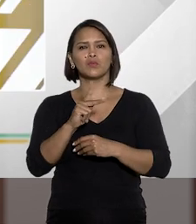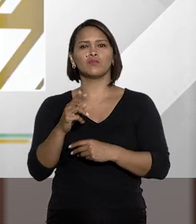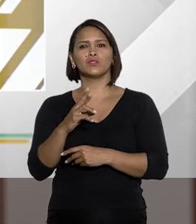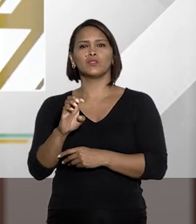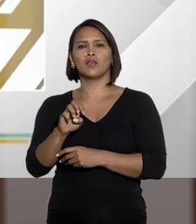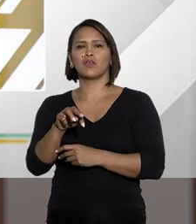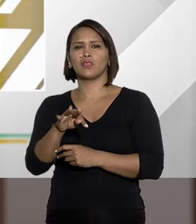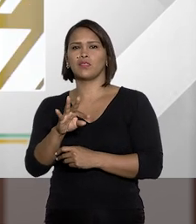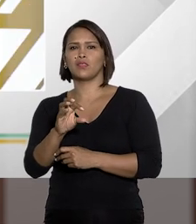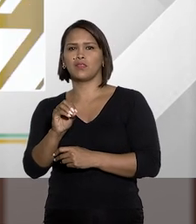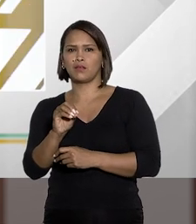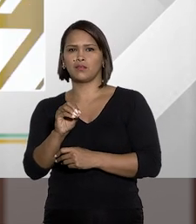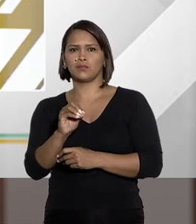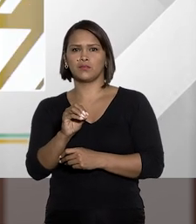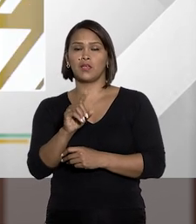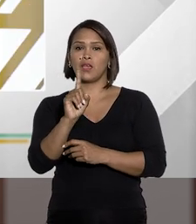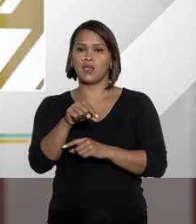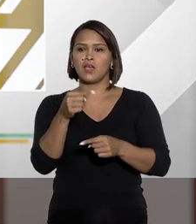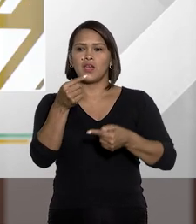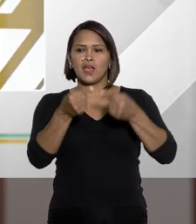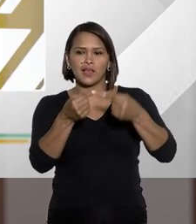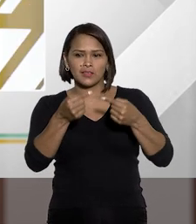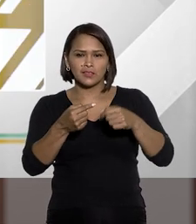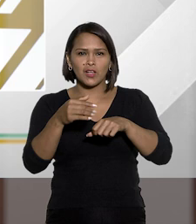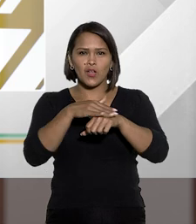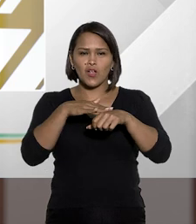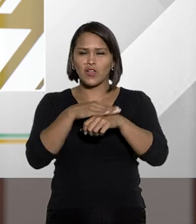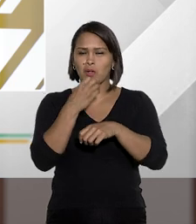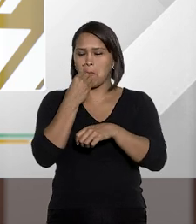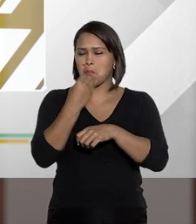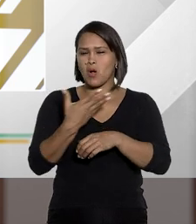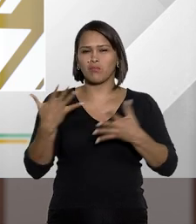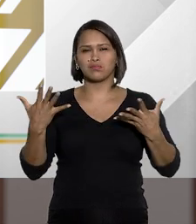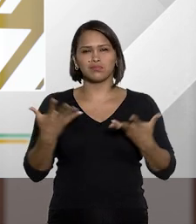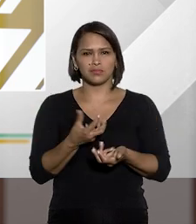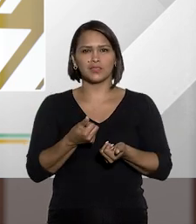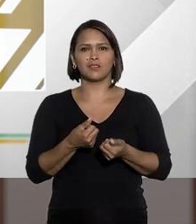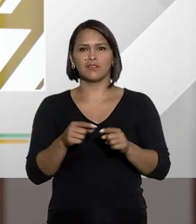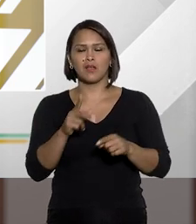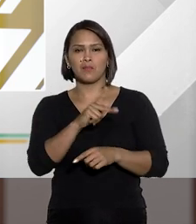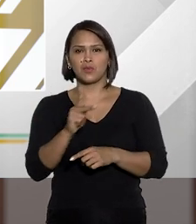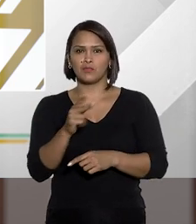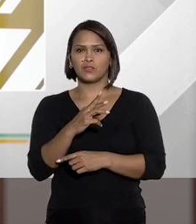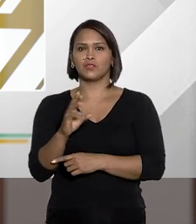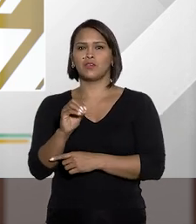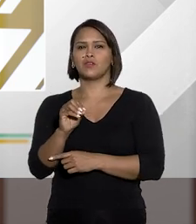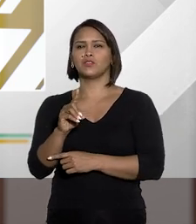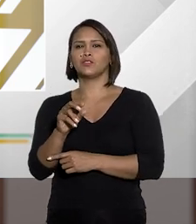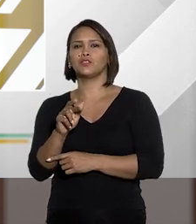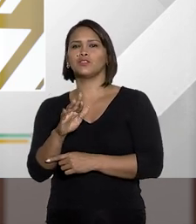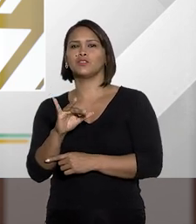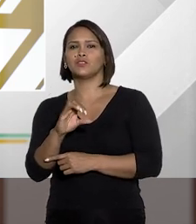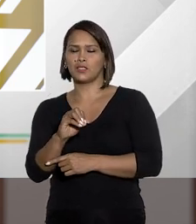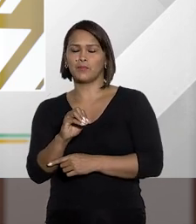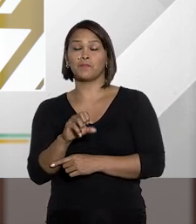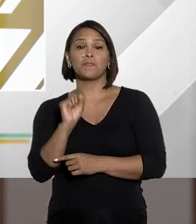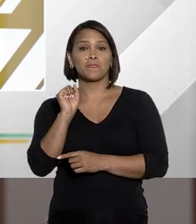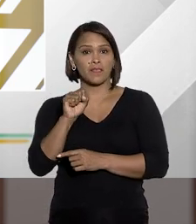a acrescentar, professor Renato? Ah, esses debates são bem enriquecedores, não é, Rogério? Professor Rogério, perdão.